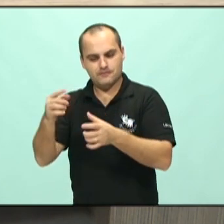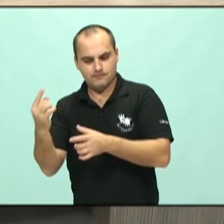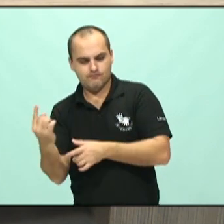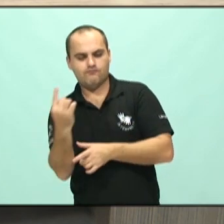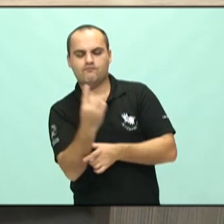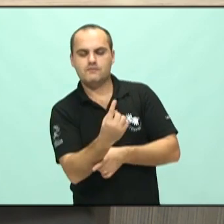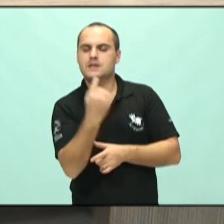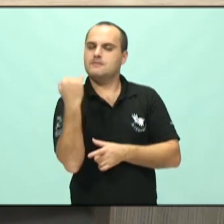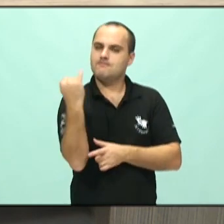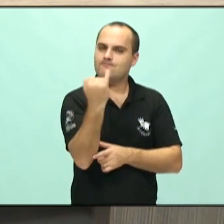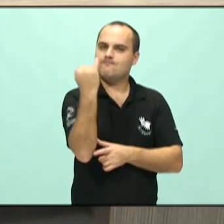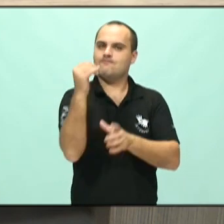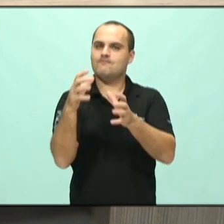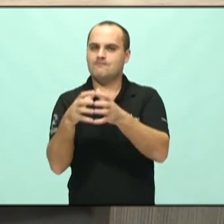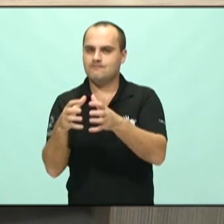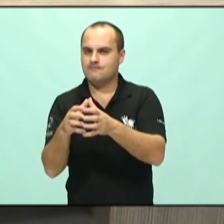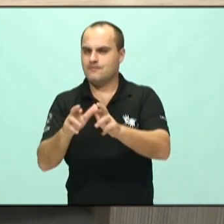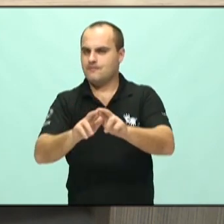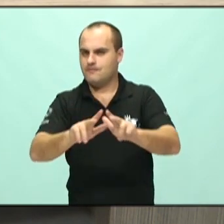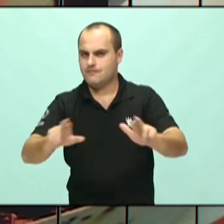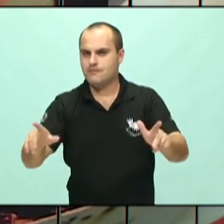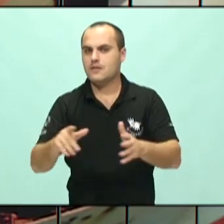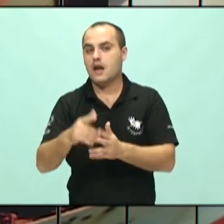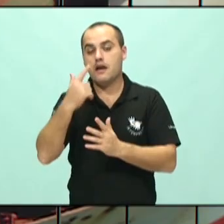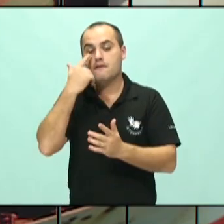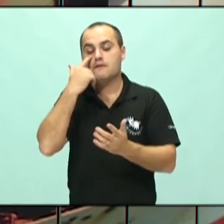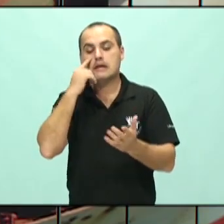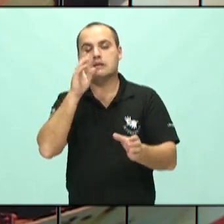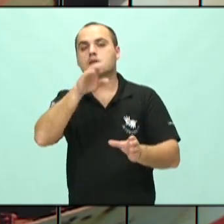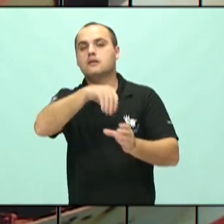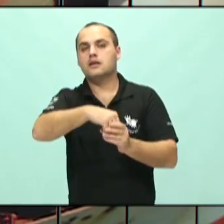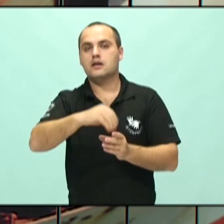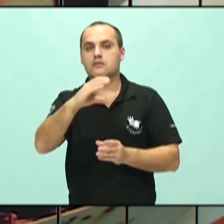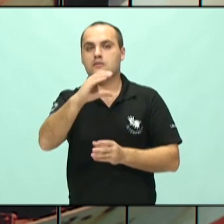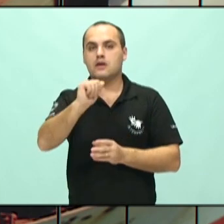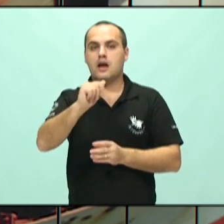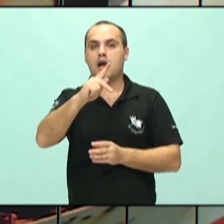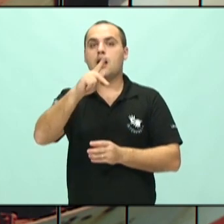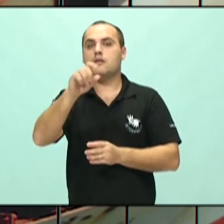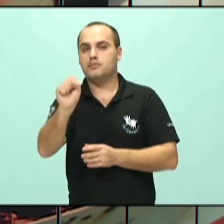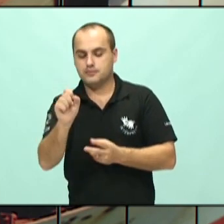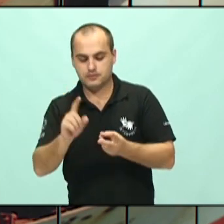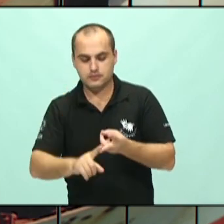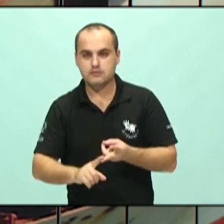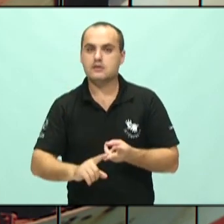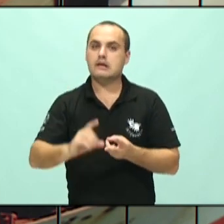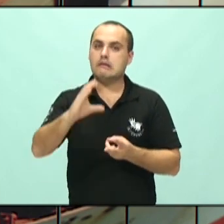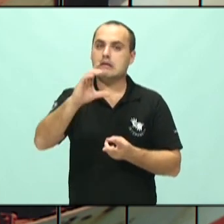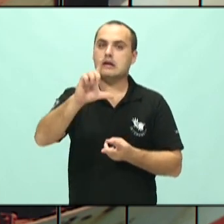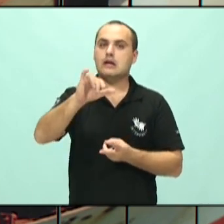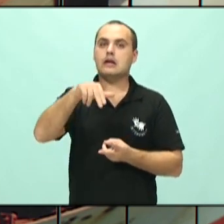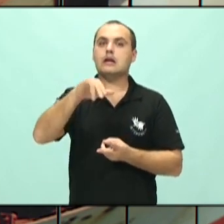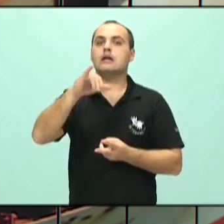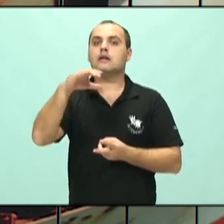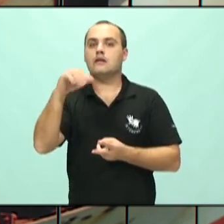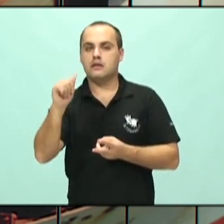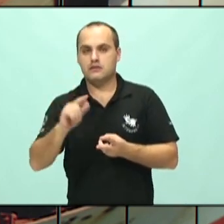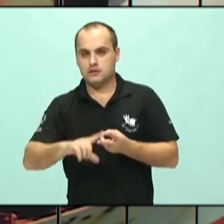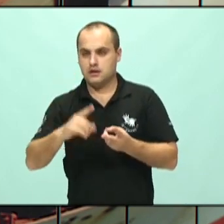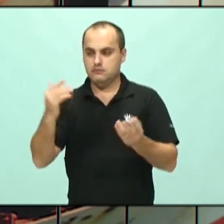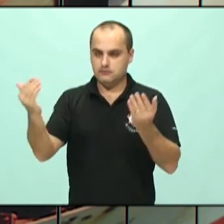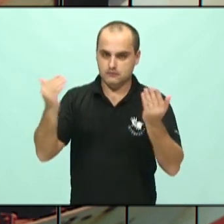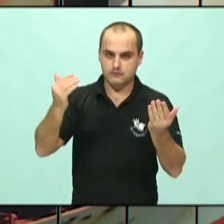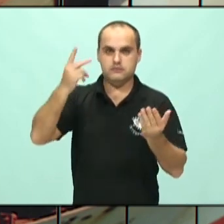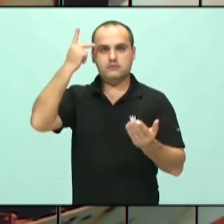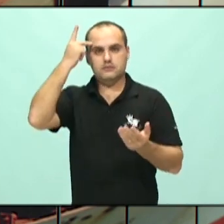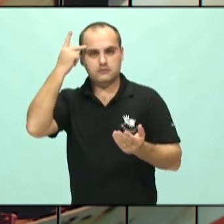importante, né? A gente vê nos CAPs, em clínicas também de internação, onde a gente não tem só psicólogo e psiquiatra, mas a gente